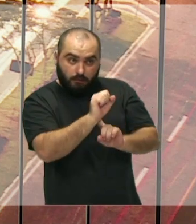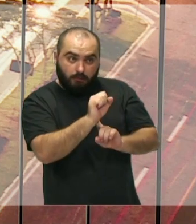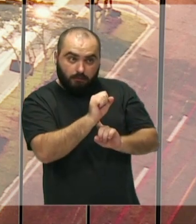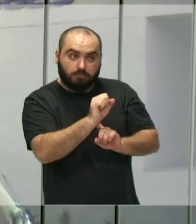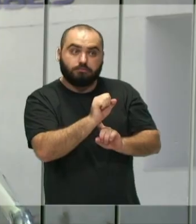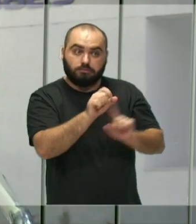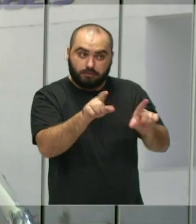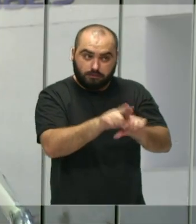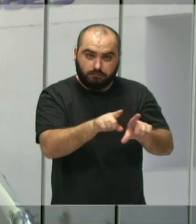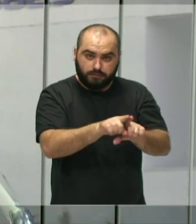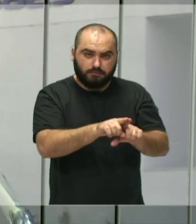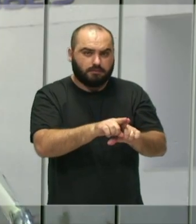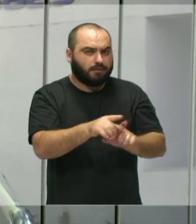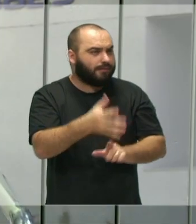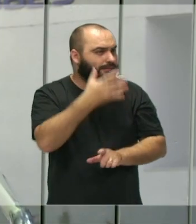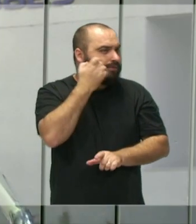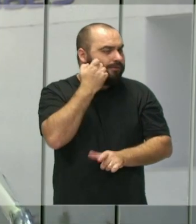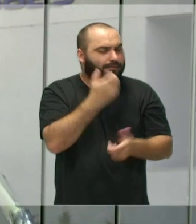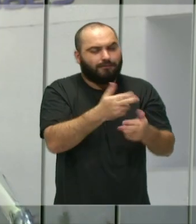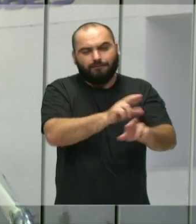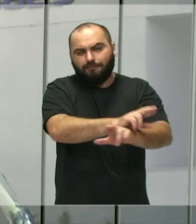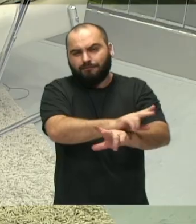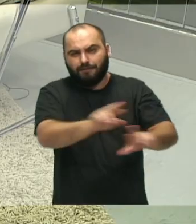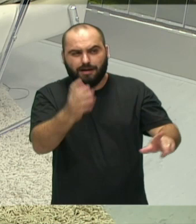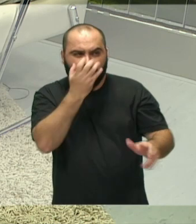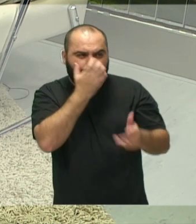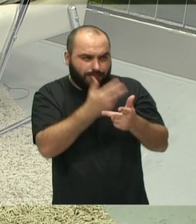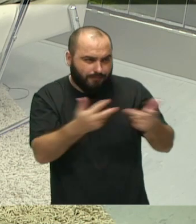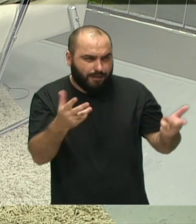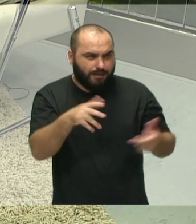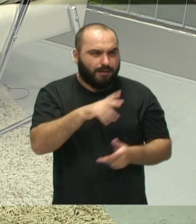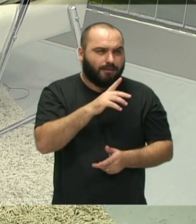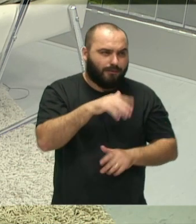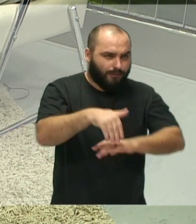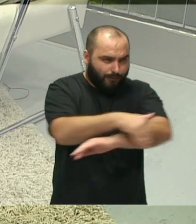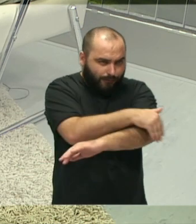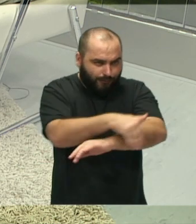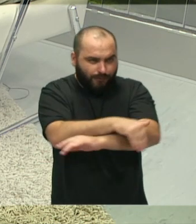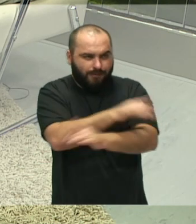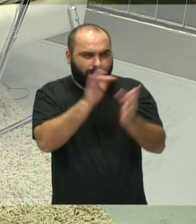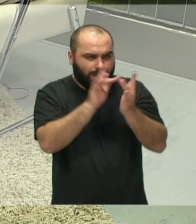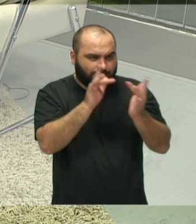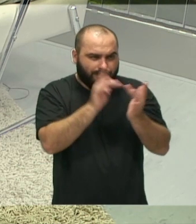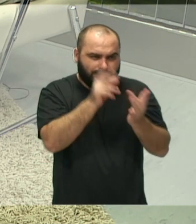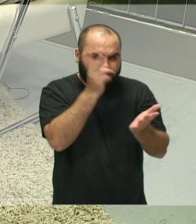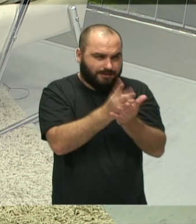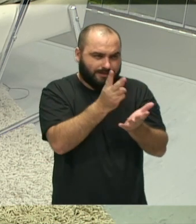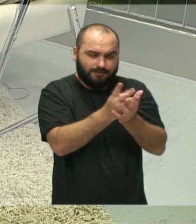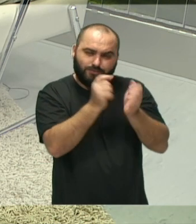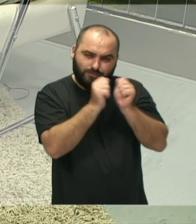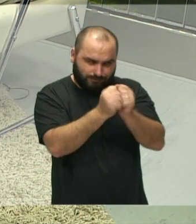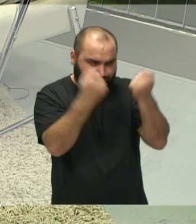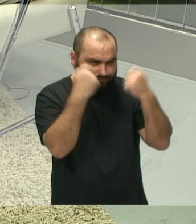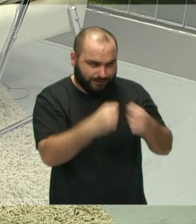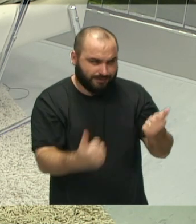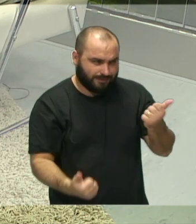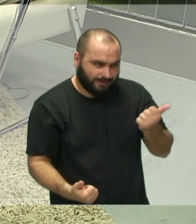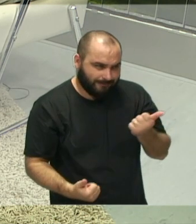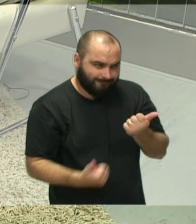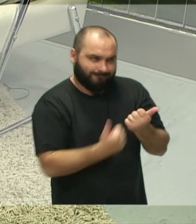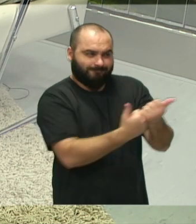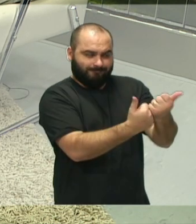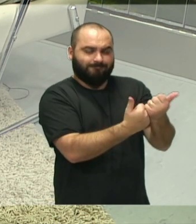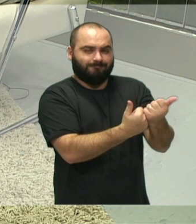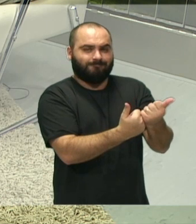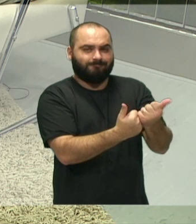fazem também o acolhimento de muitos animais que estão na rua e acabam convivendo com os animais e às vezes precisam também desse suporte para poder dar uma qualidade de